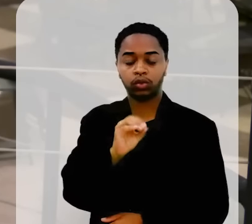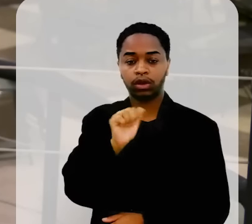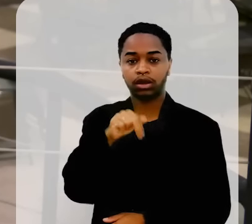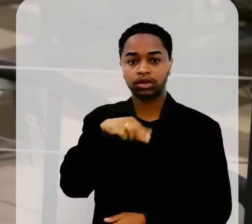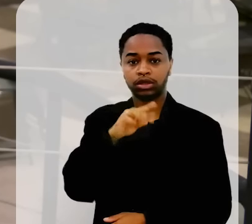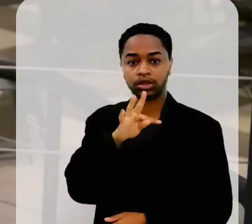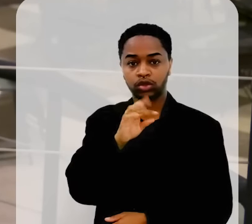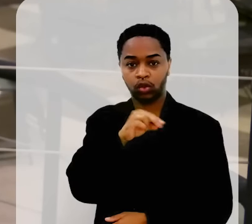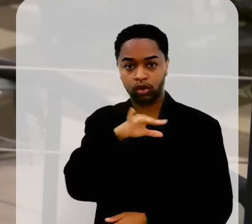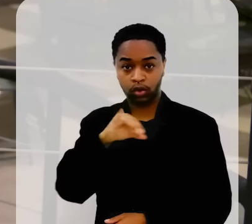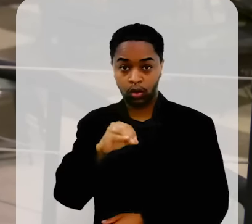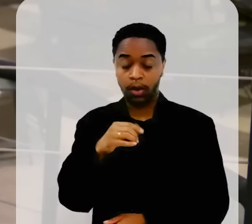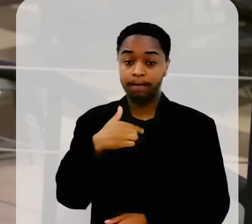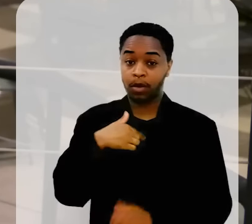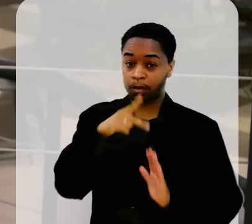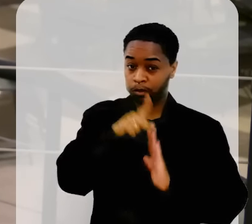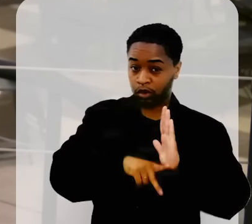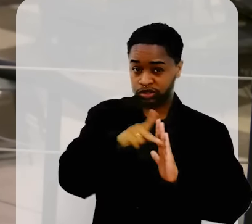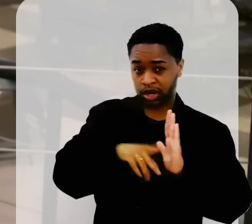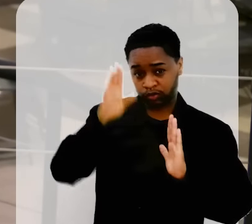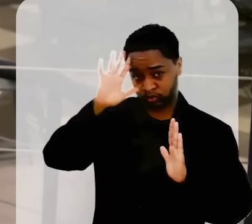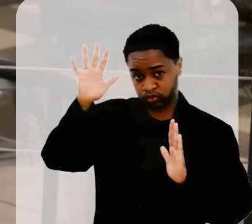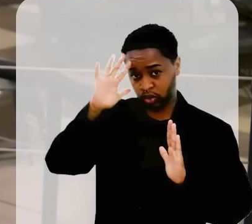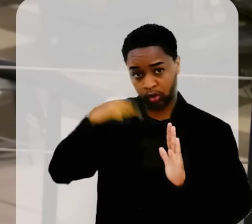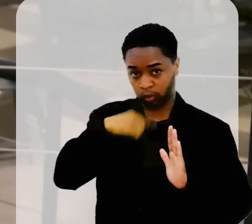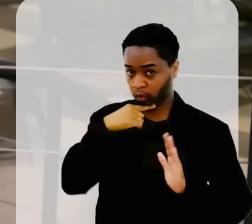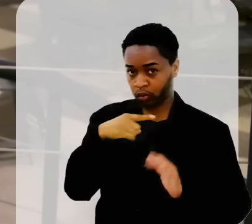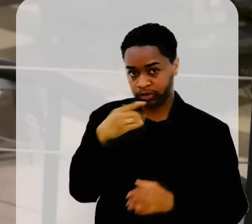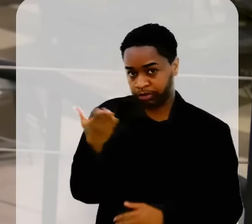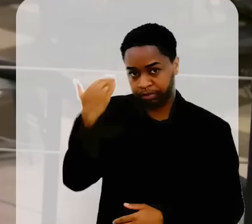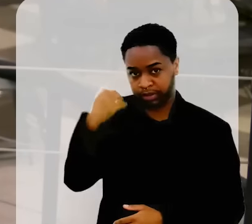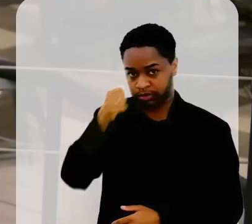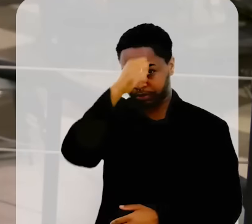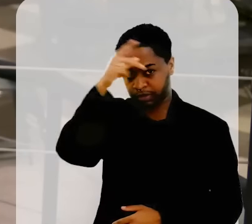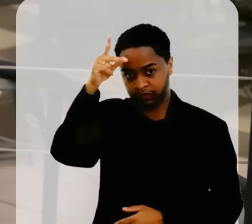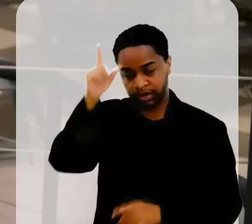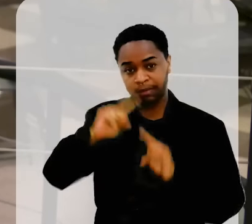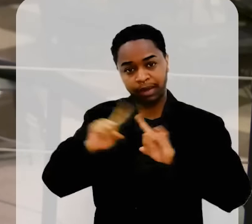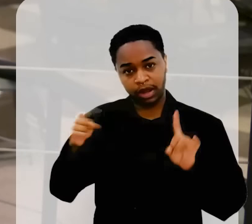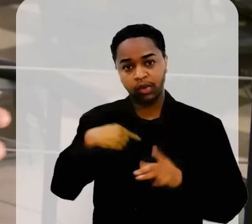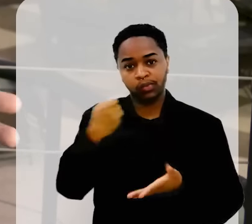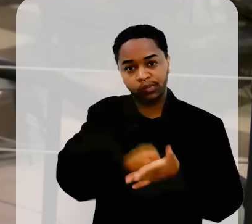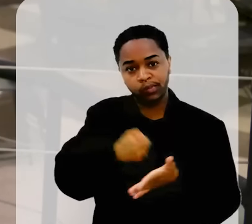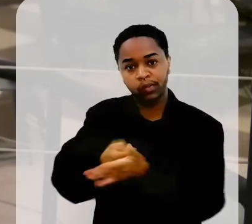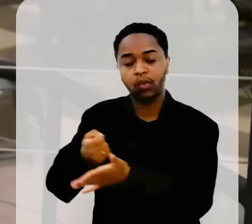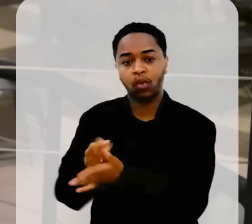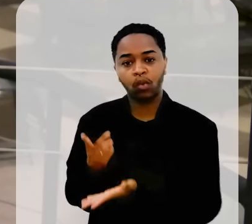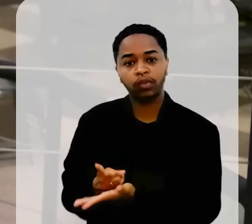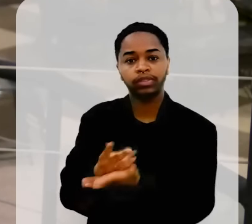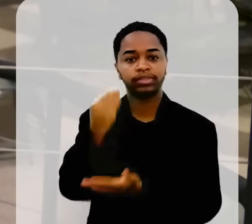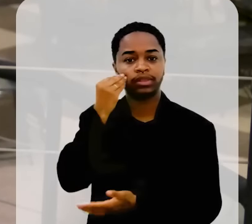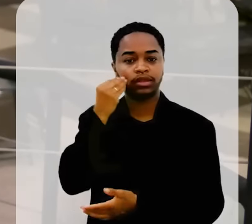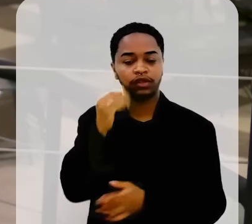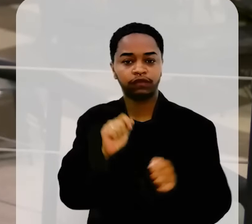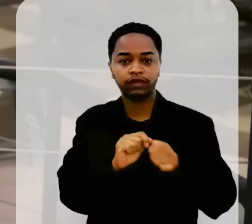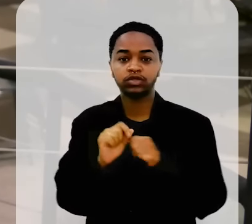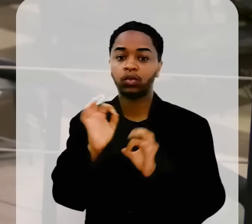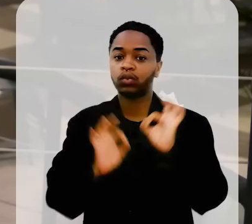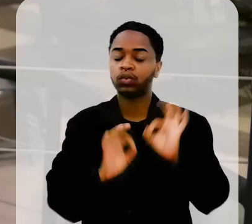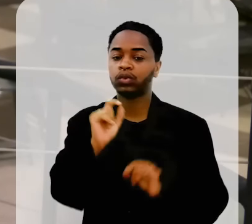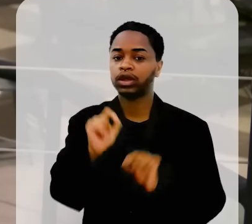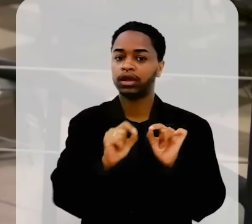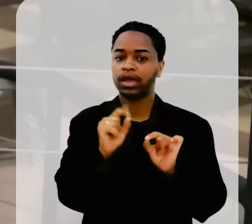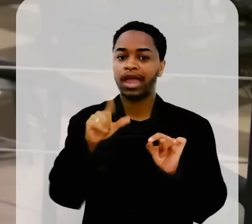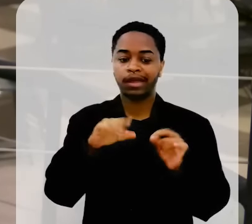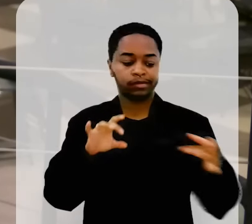Então, assim, o projeto do meu sonho, que eu não consegui fazer enquanto fui prefeito, mas que vou lutar até quando